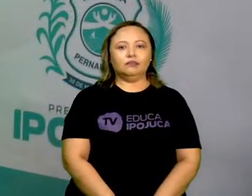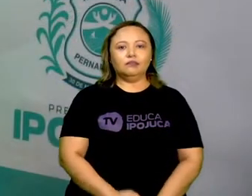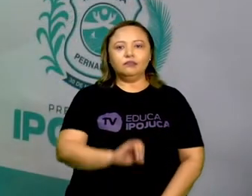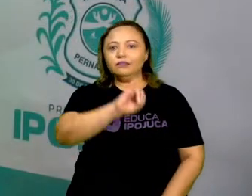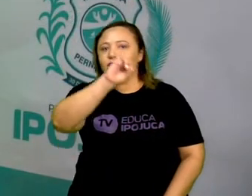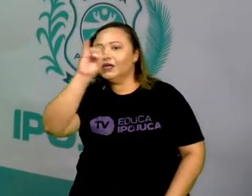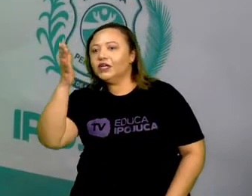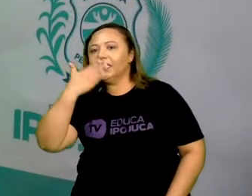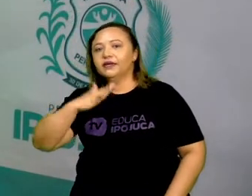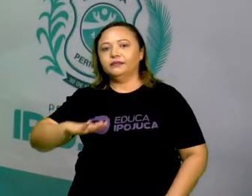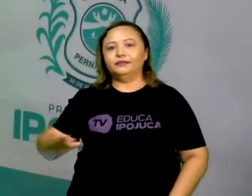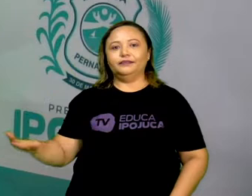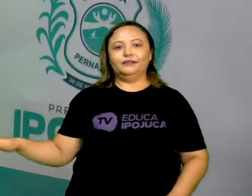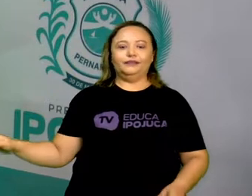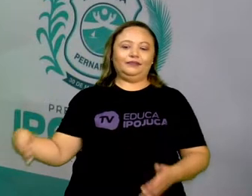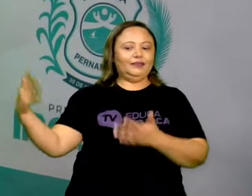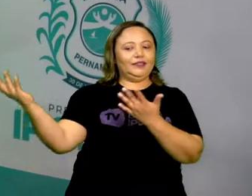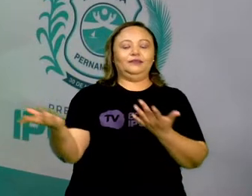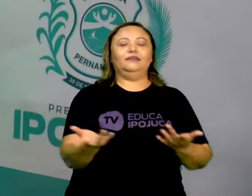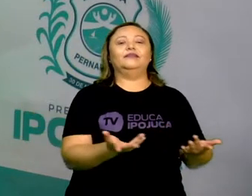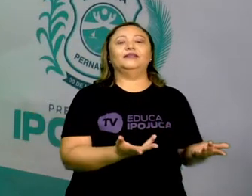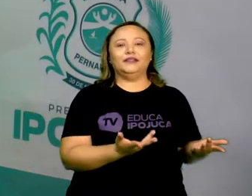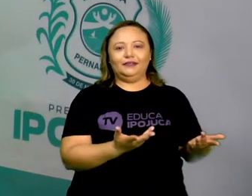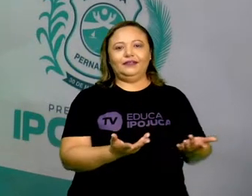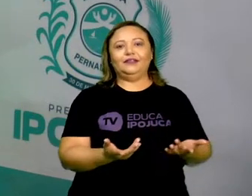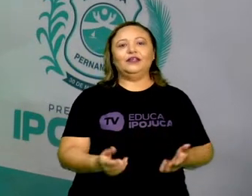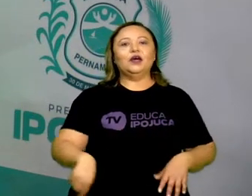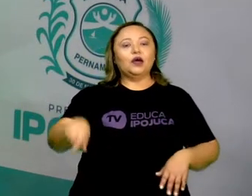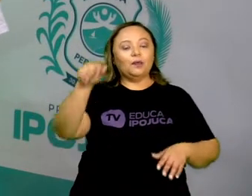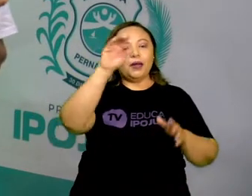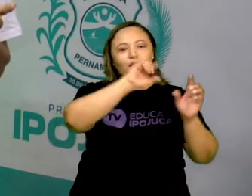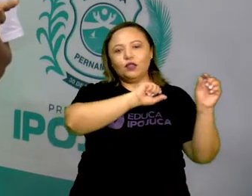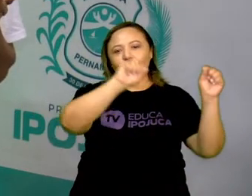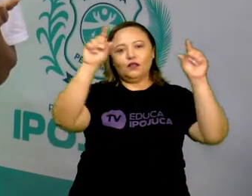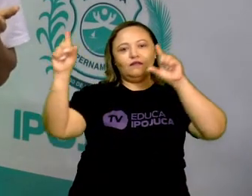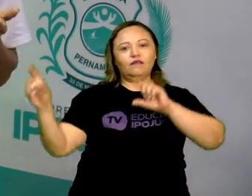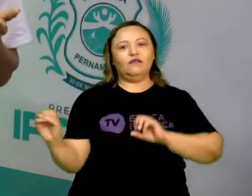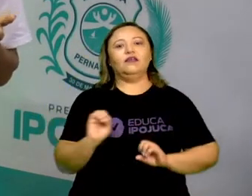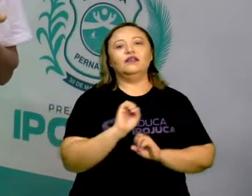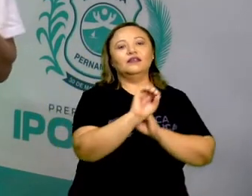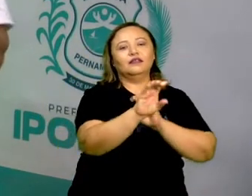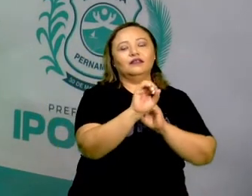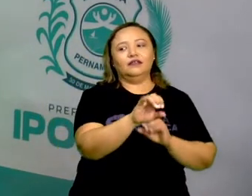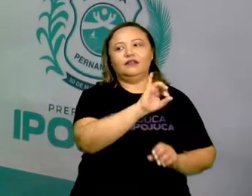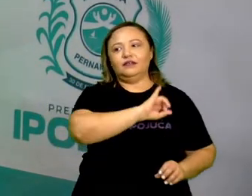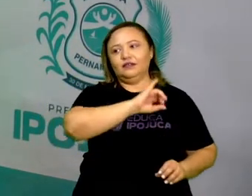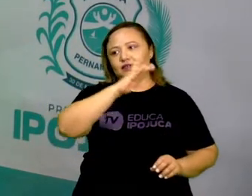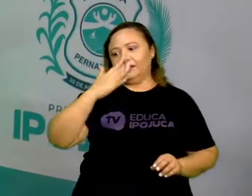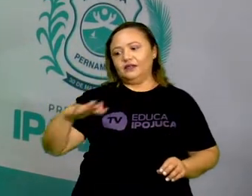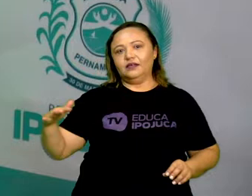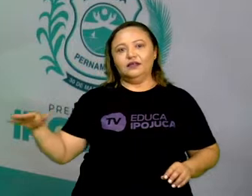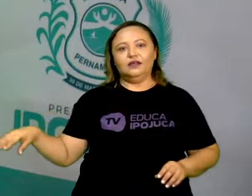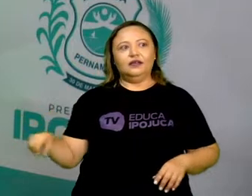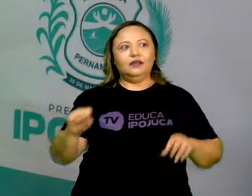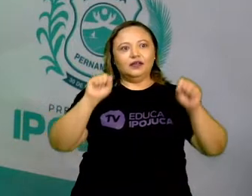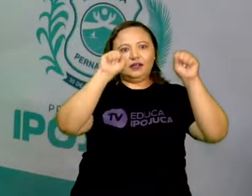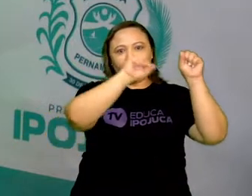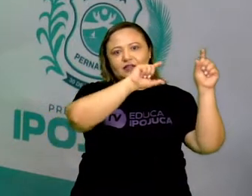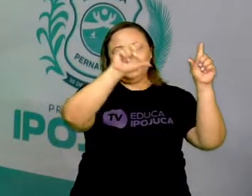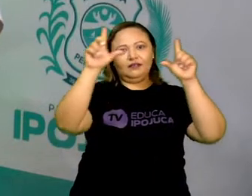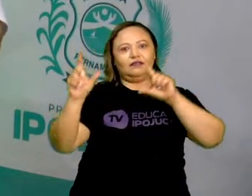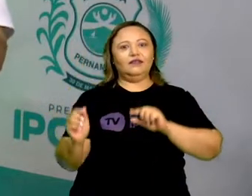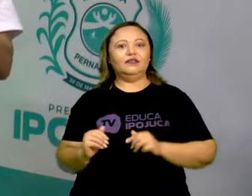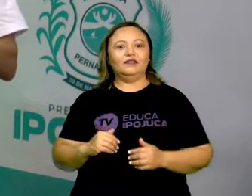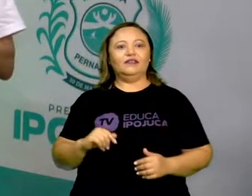Olá, crianças! Sejam bem-vindas para a nossa TV Educa e Pojuca, a TV que vai